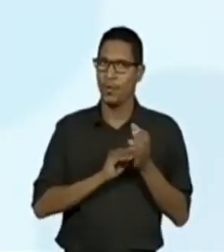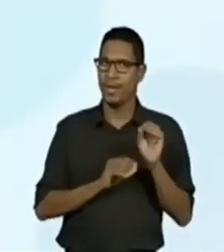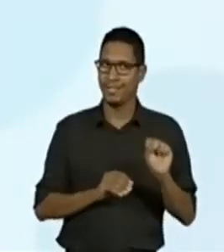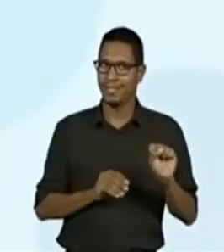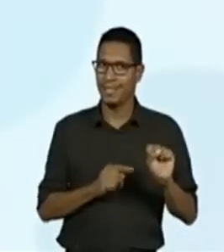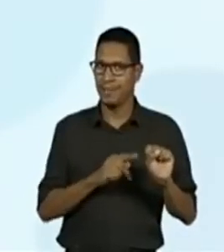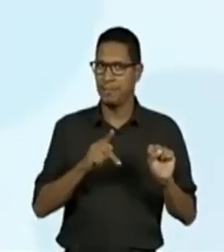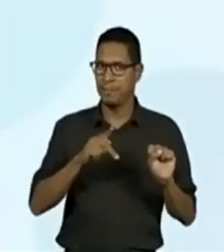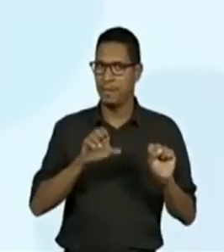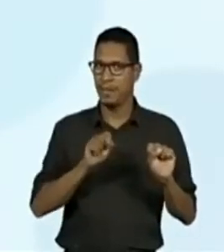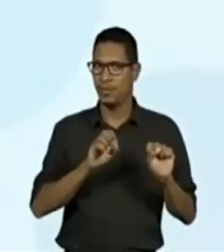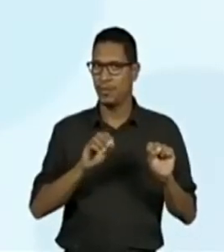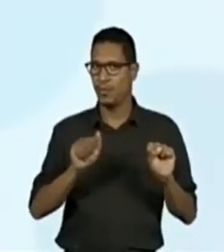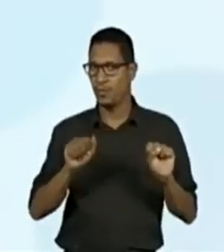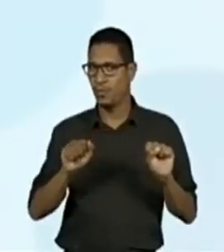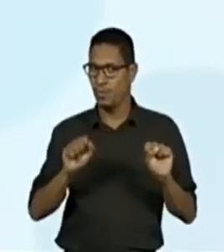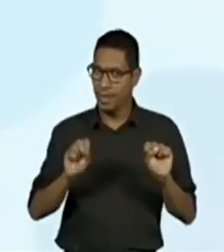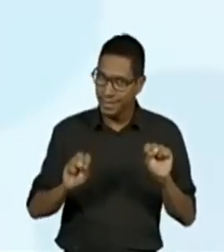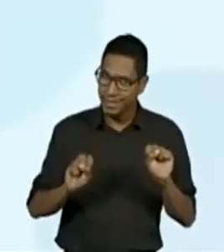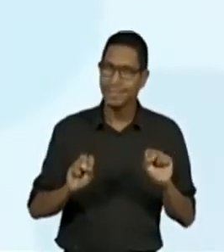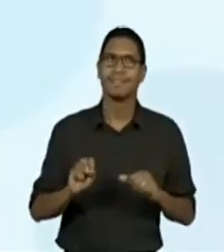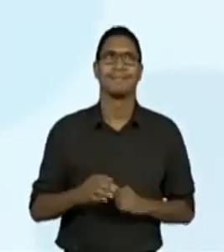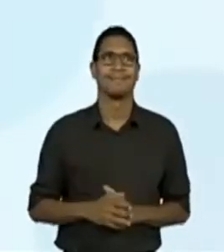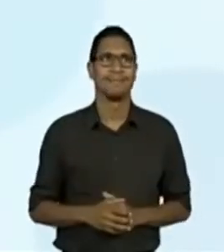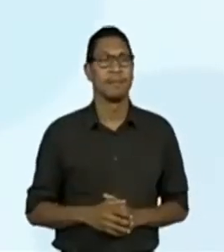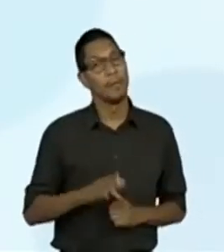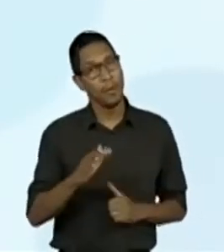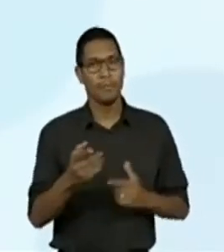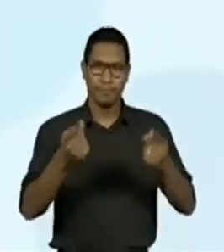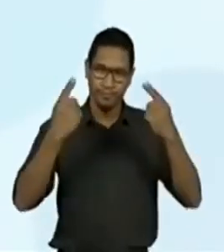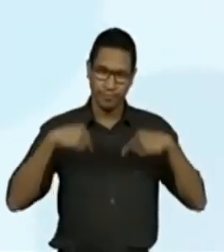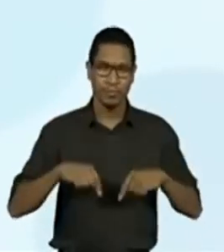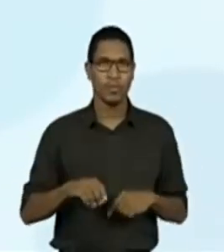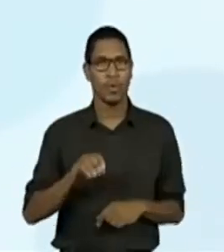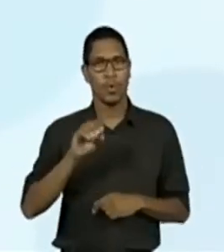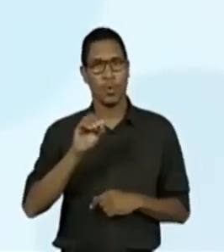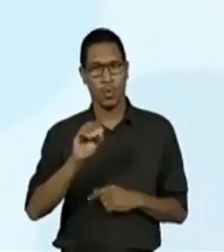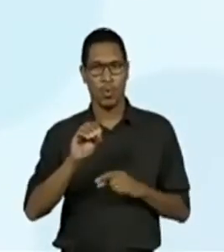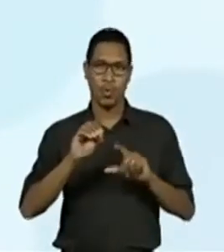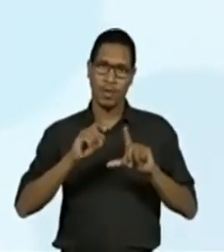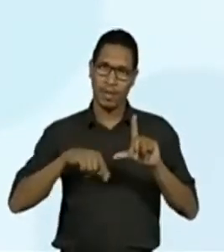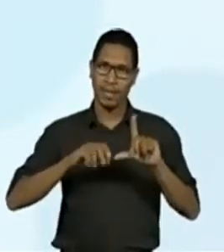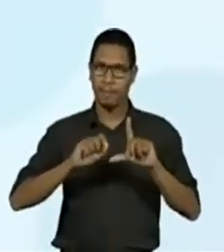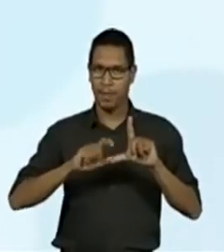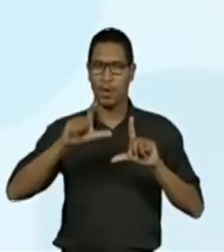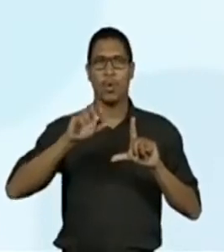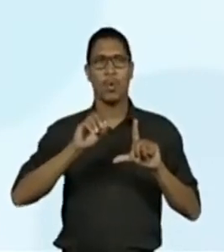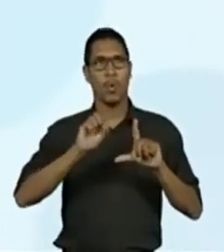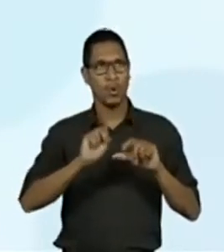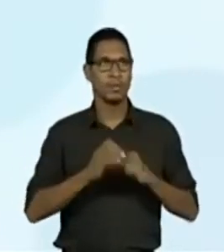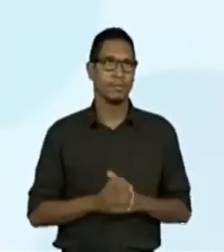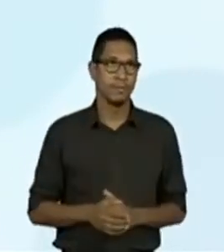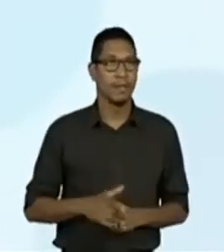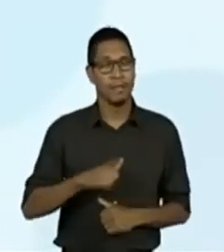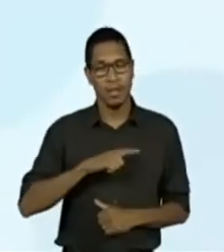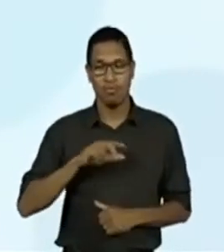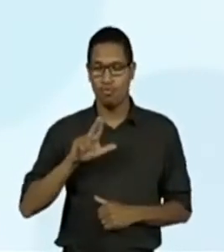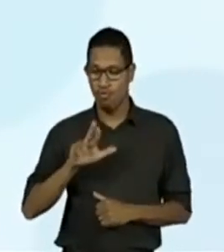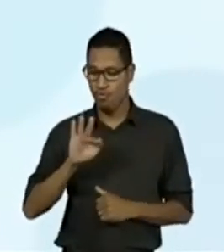Os, letra maiúscula no nosso parágrafo, não é ufólogos, é ufólogos.